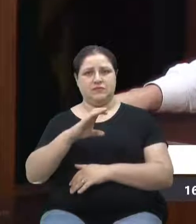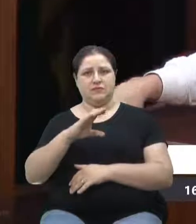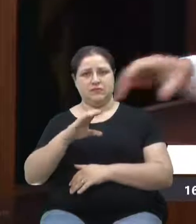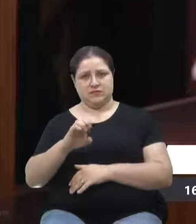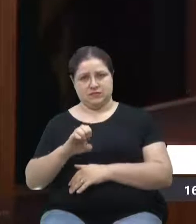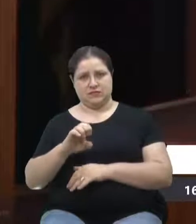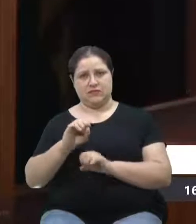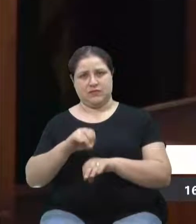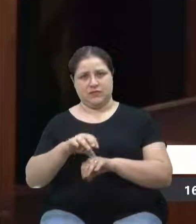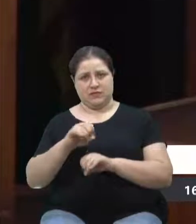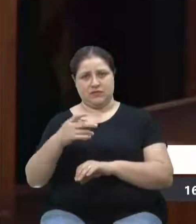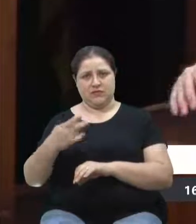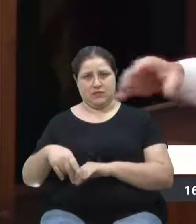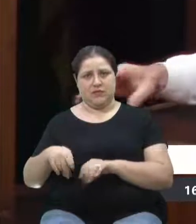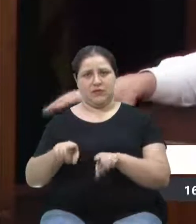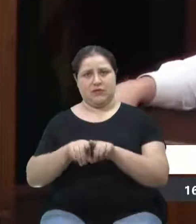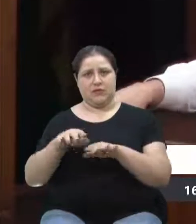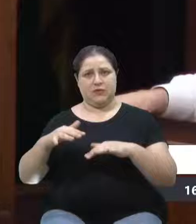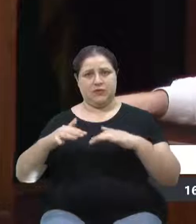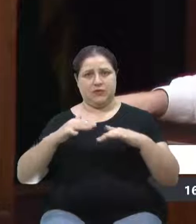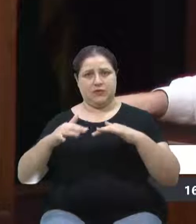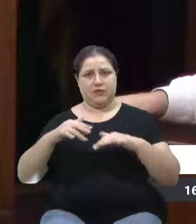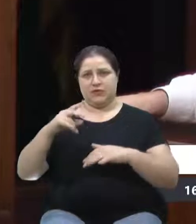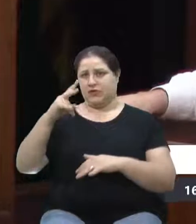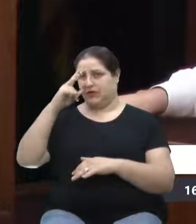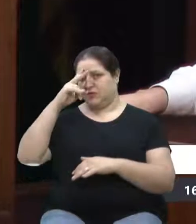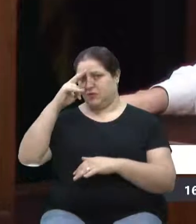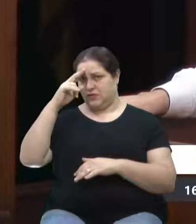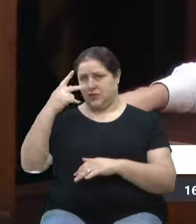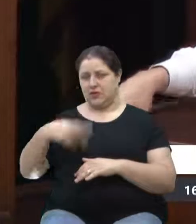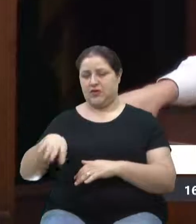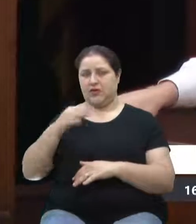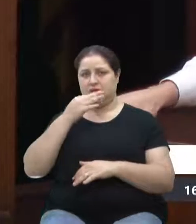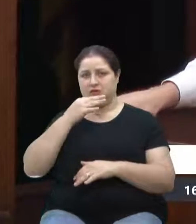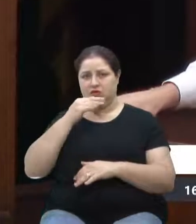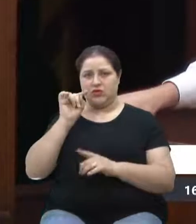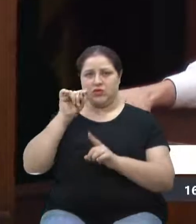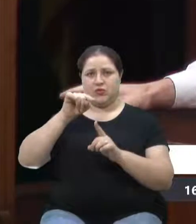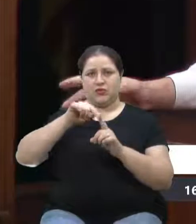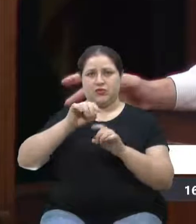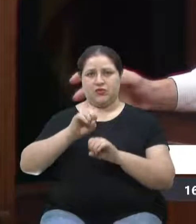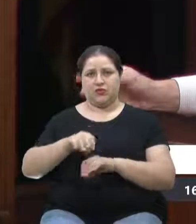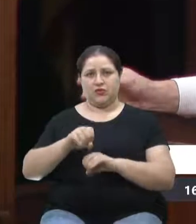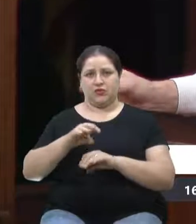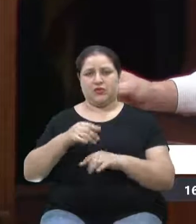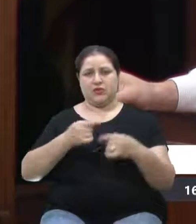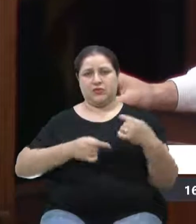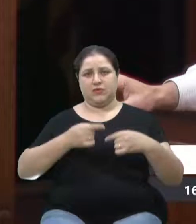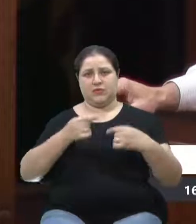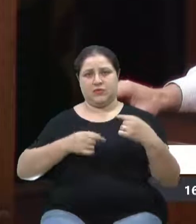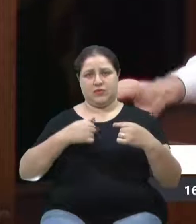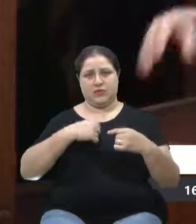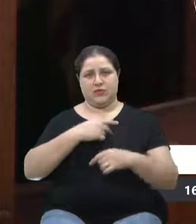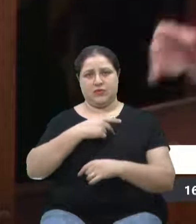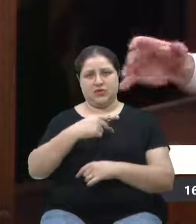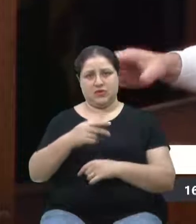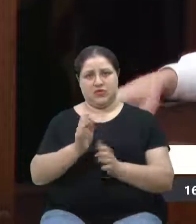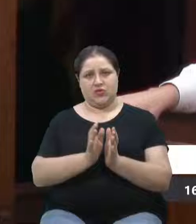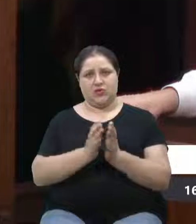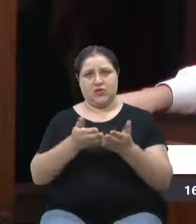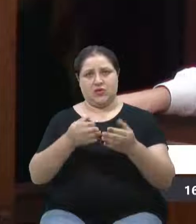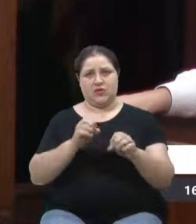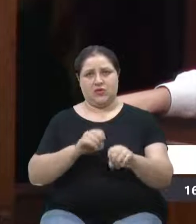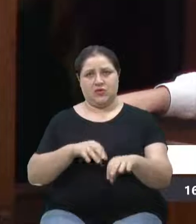secundarista aqui de Caxias do Sul, para justamente debater educação. Eu, como presidente da Comissão de Educação,